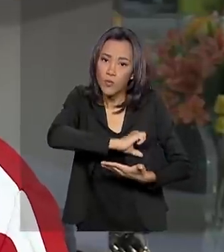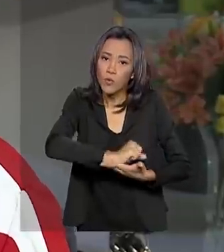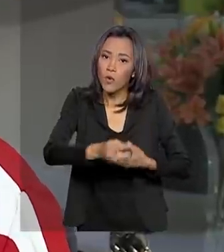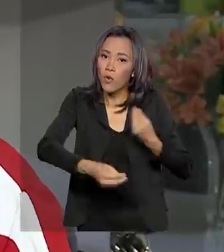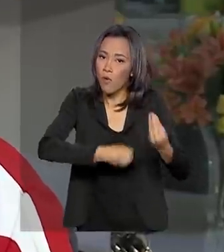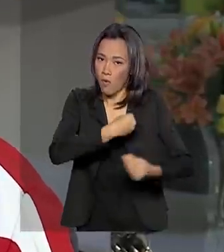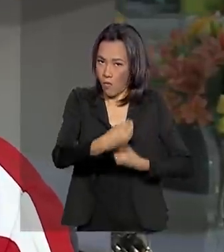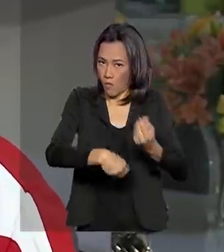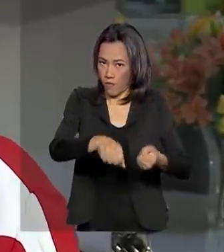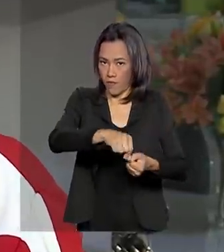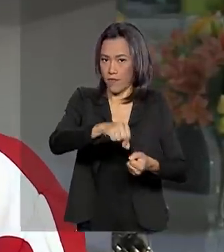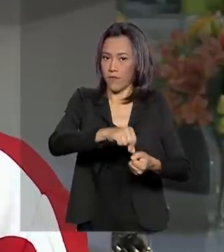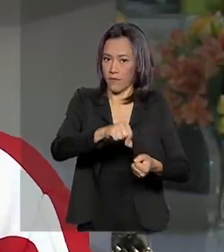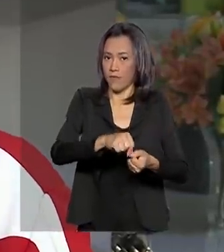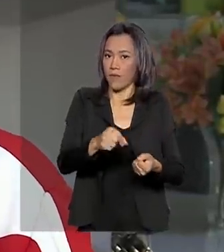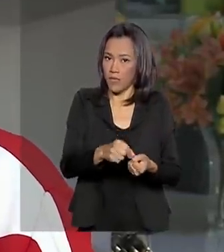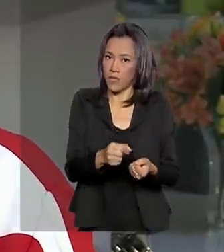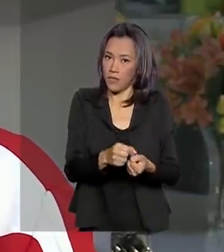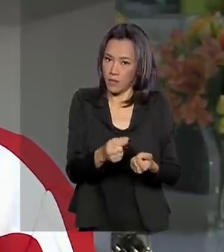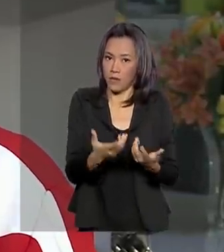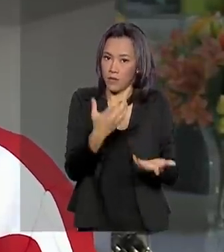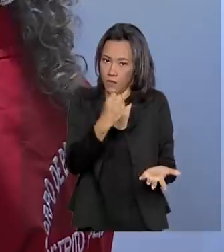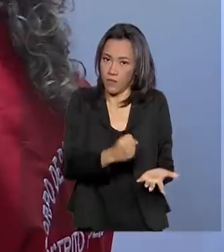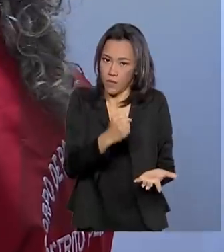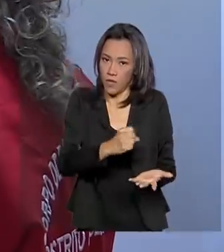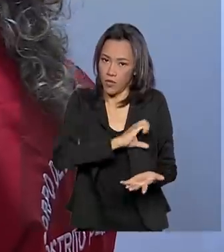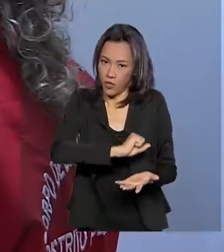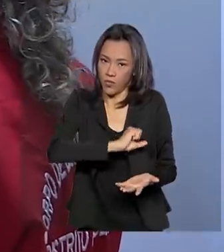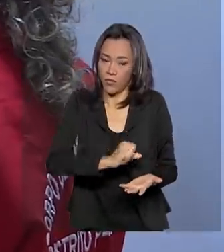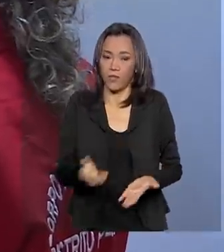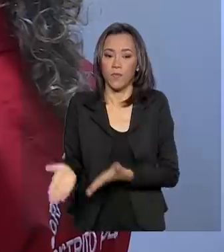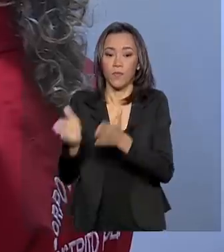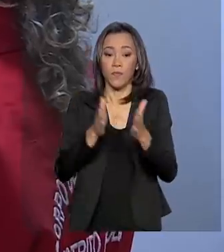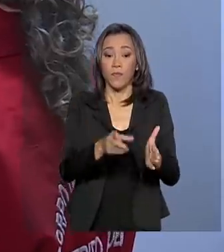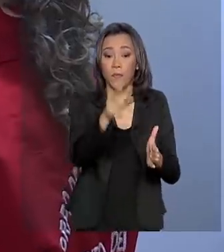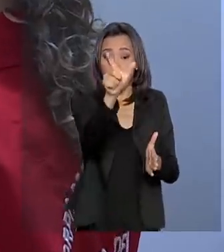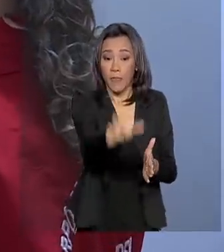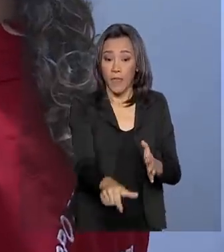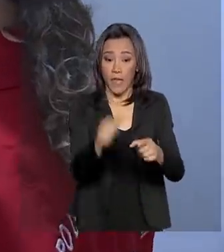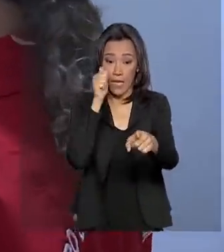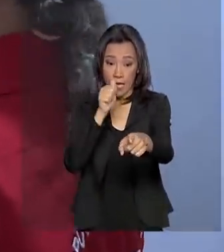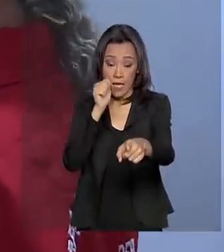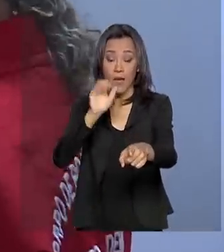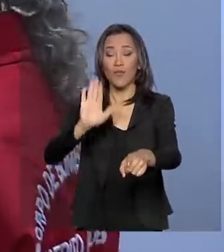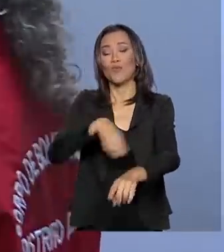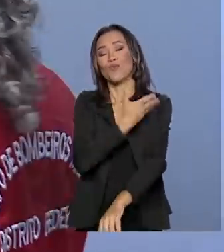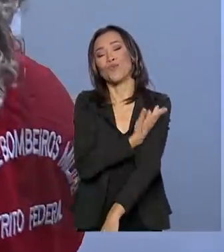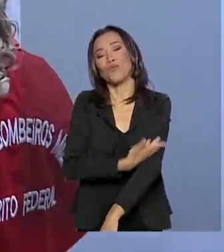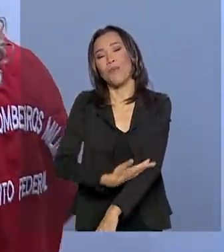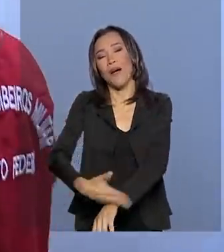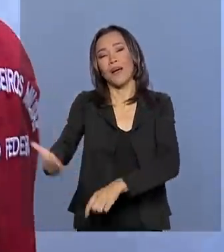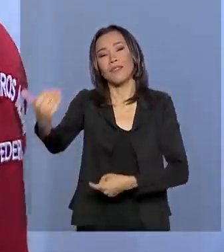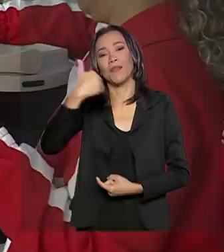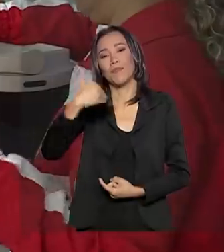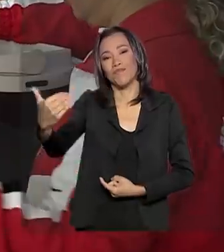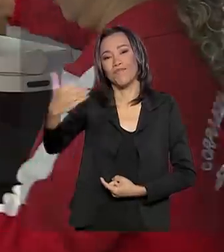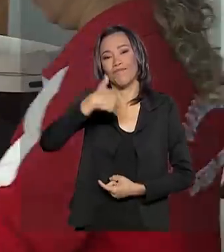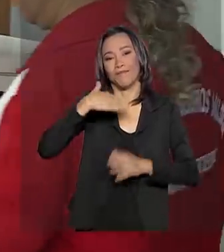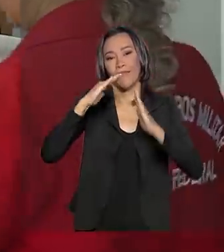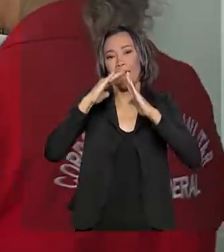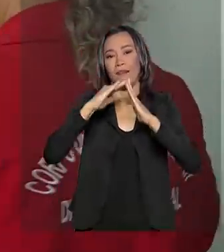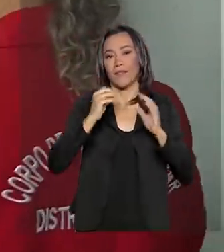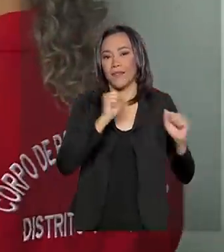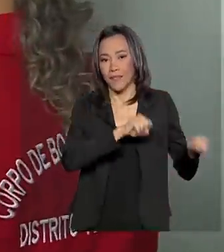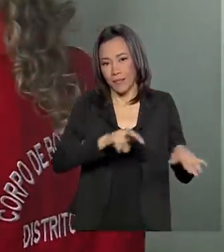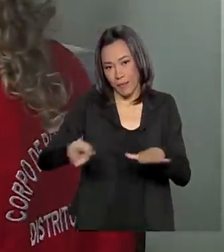ela deve proceder, como ela deve ser a retirada do leite. Silvana já está acostumada com a visita semanal dos bombeiros. Ela